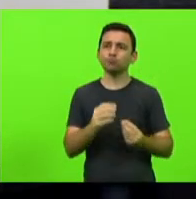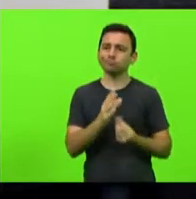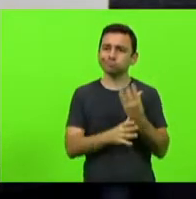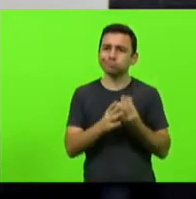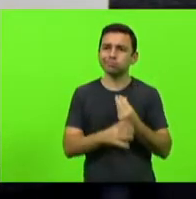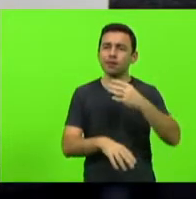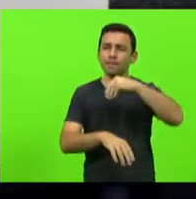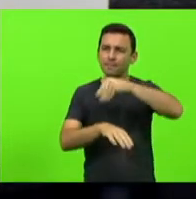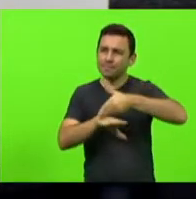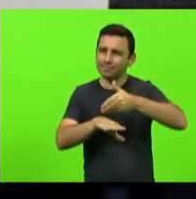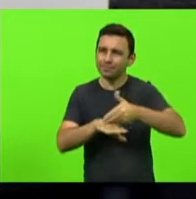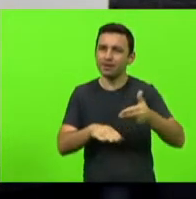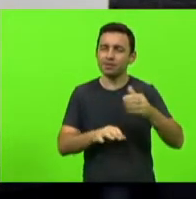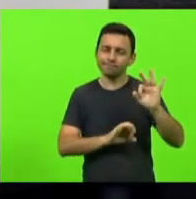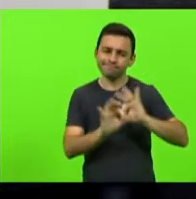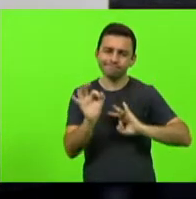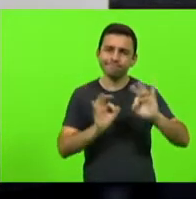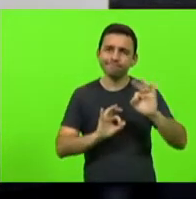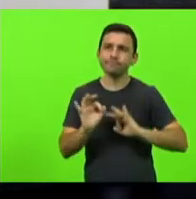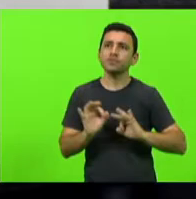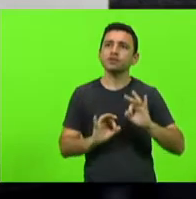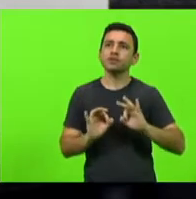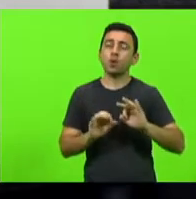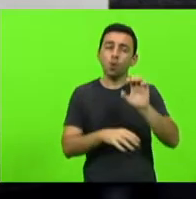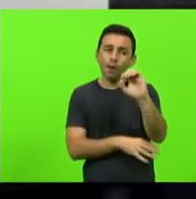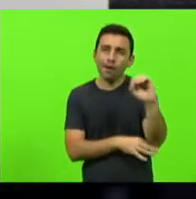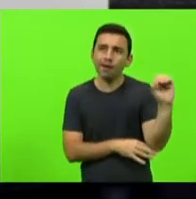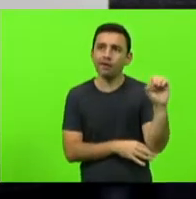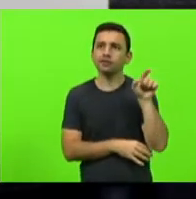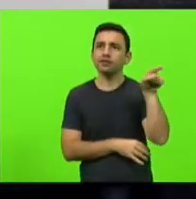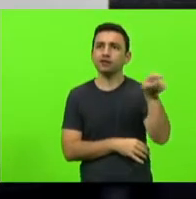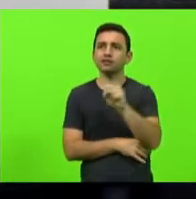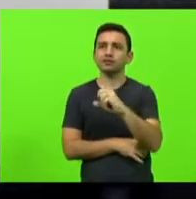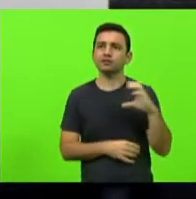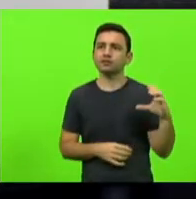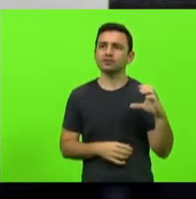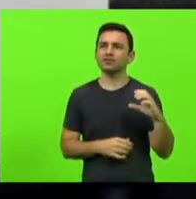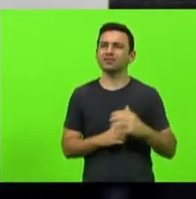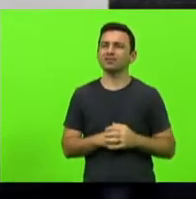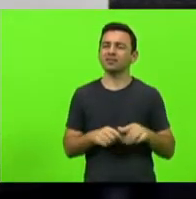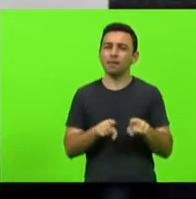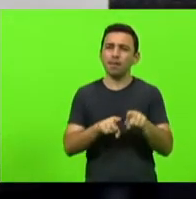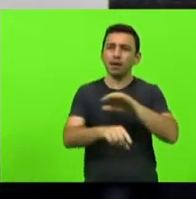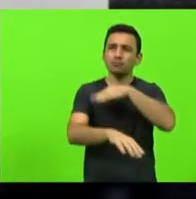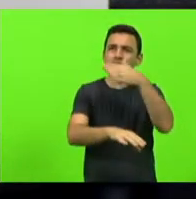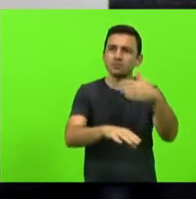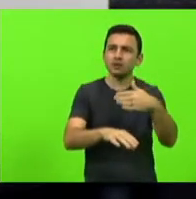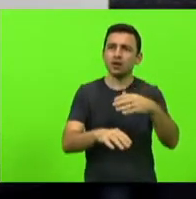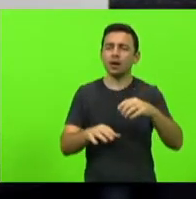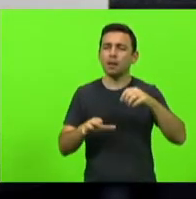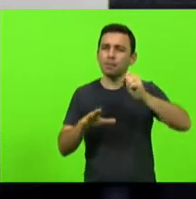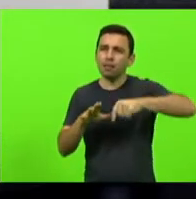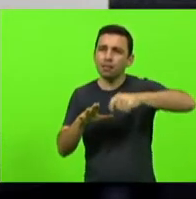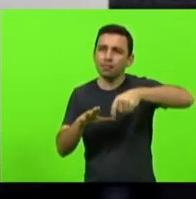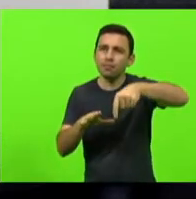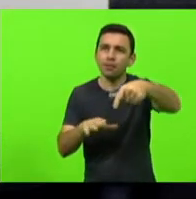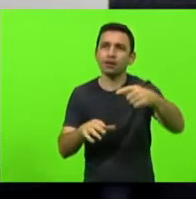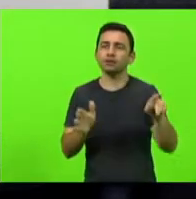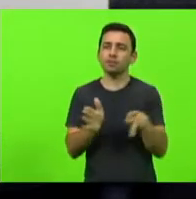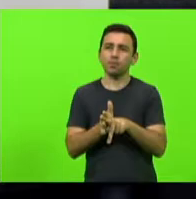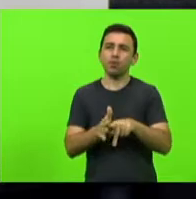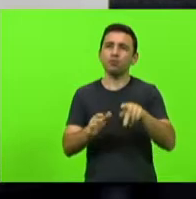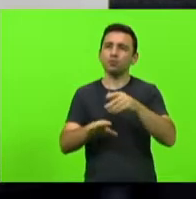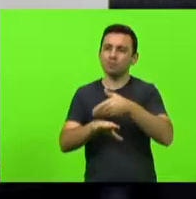catarinense o meio oeste o oeste catarinense uma parte do alto vale que planta trigo o norte de Santa Catarina